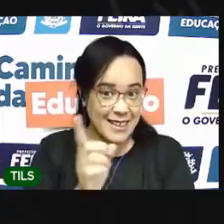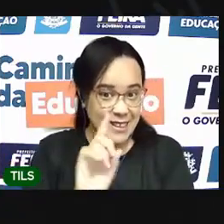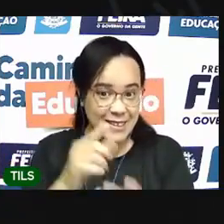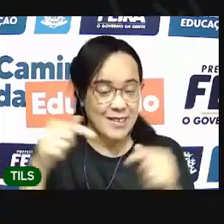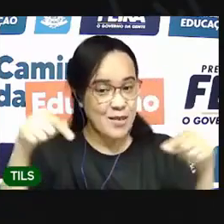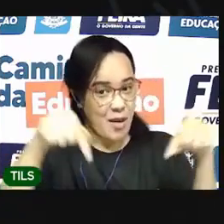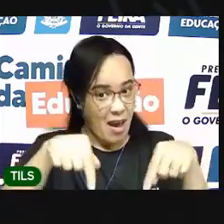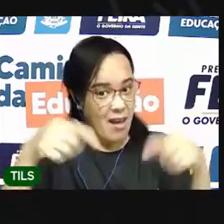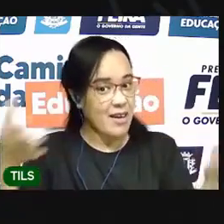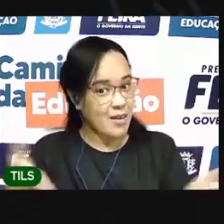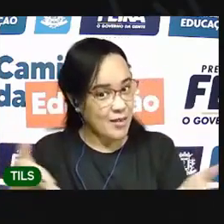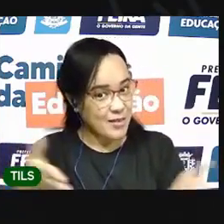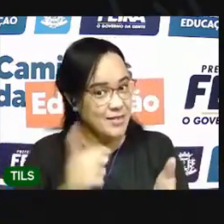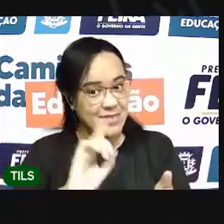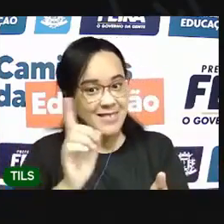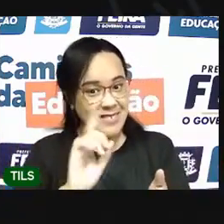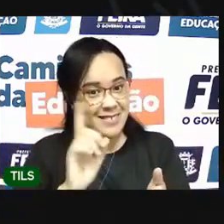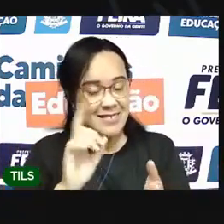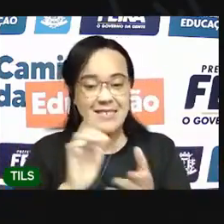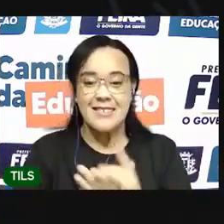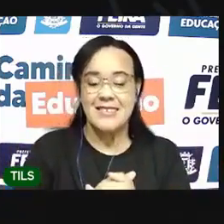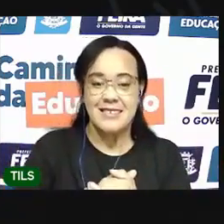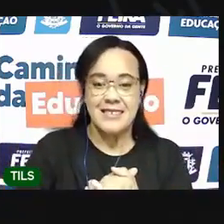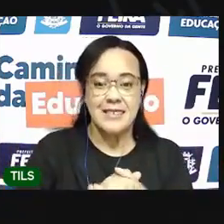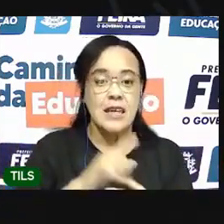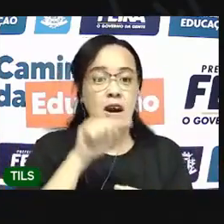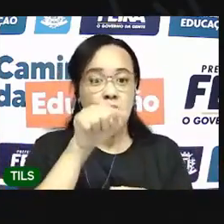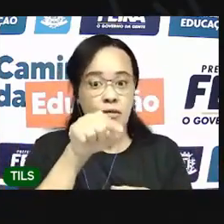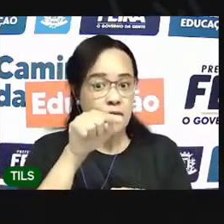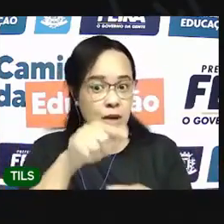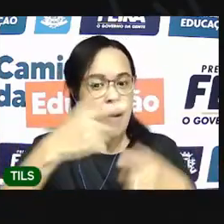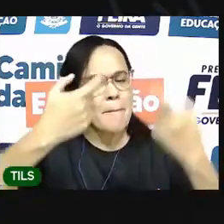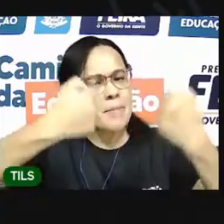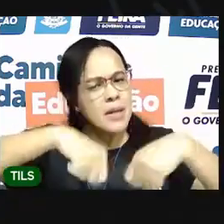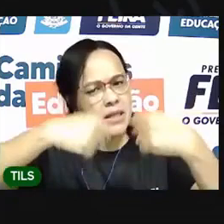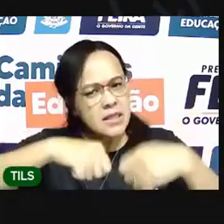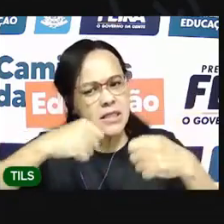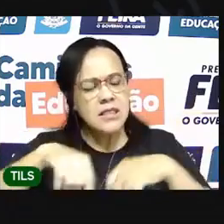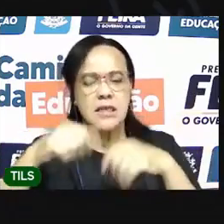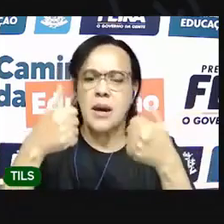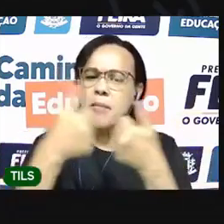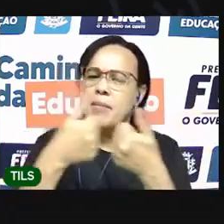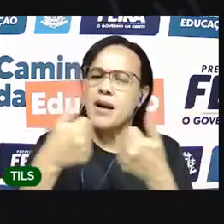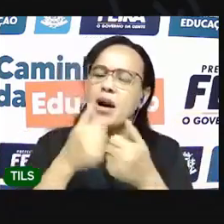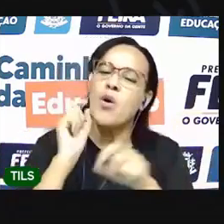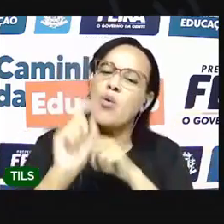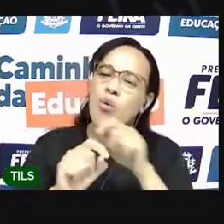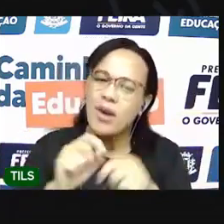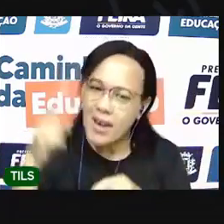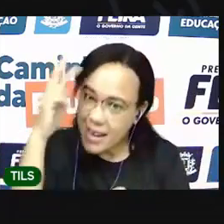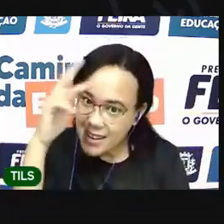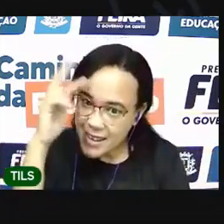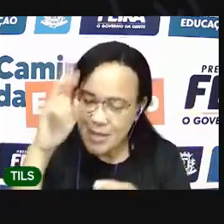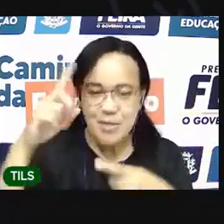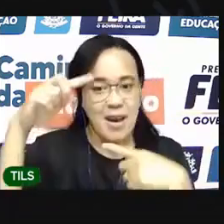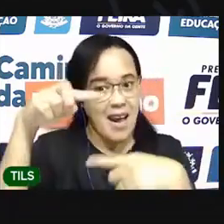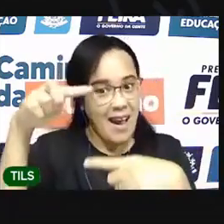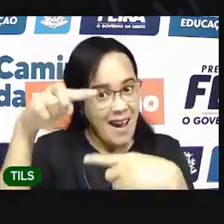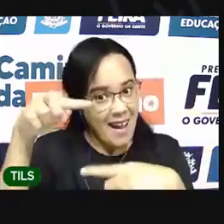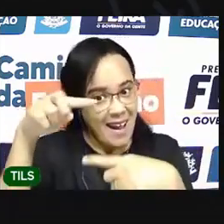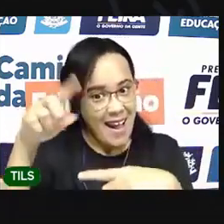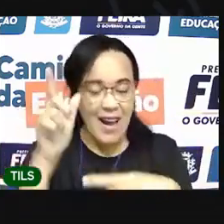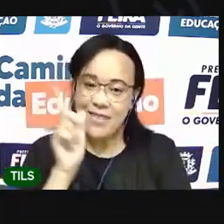momento da aula. Então, você só vai precisar manter perto de você uma garrafinha com água para você não sentir sede.